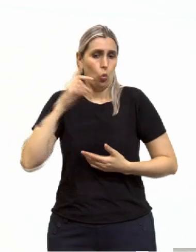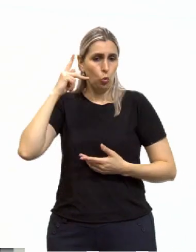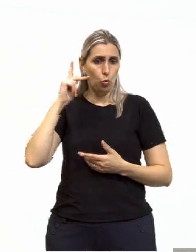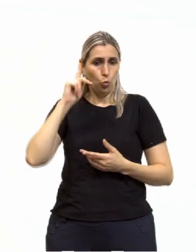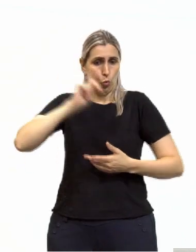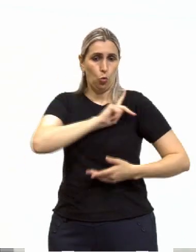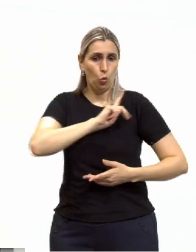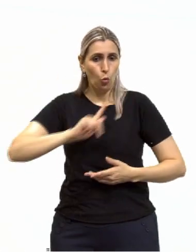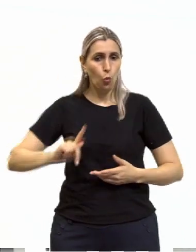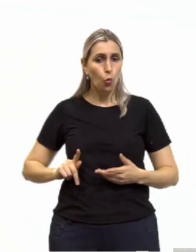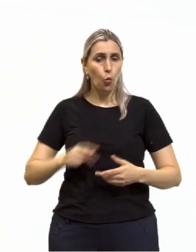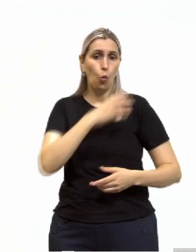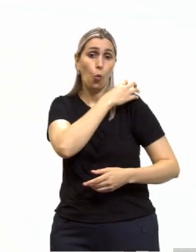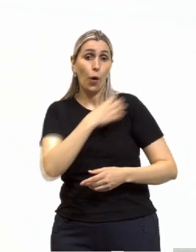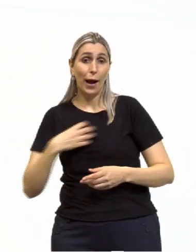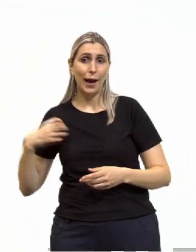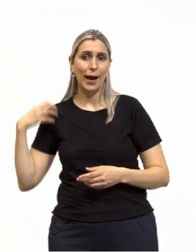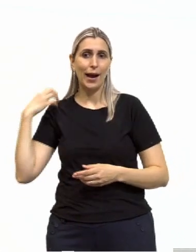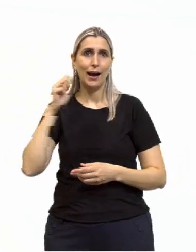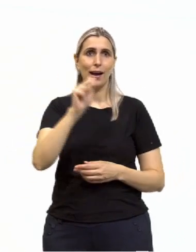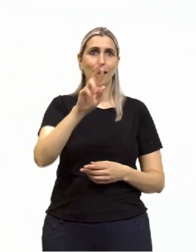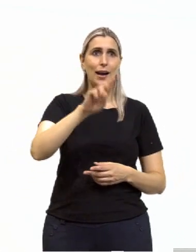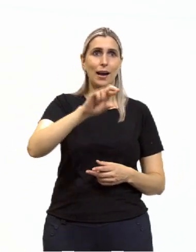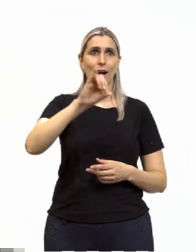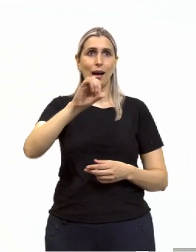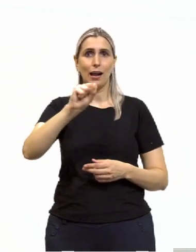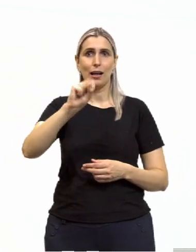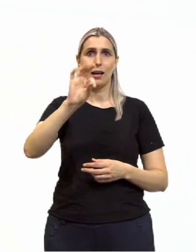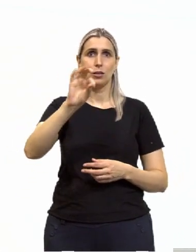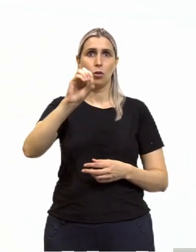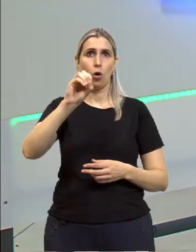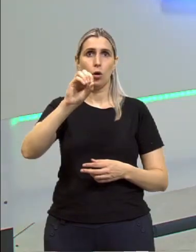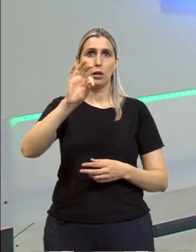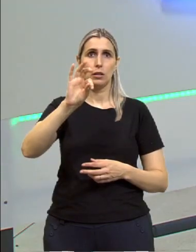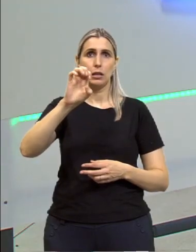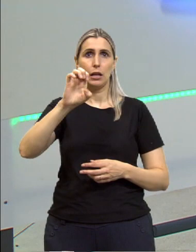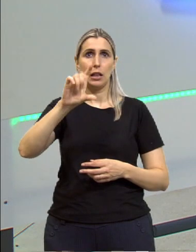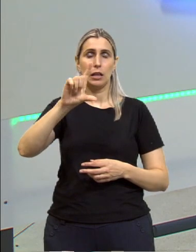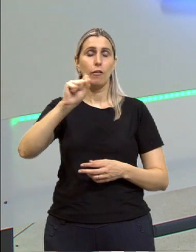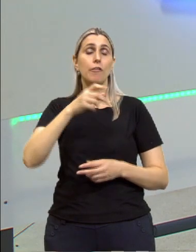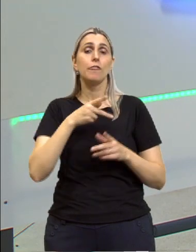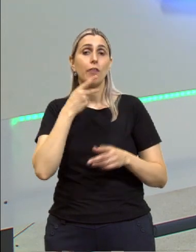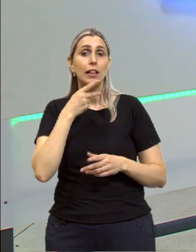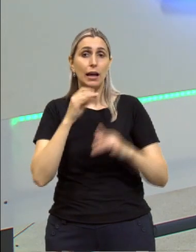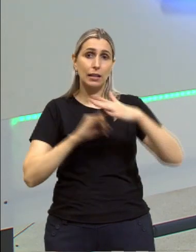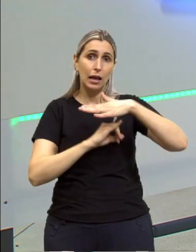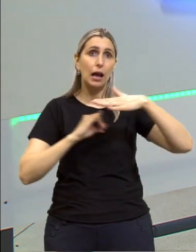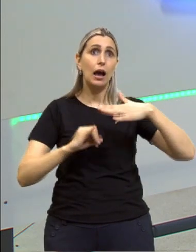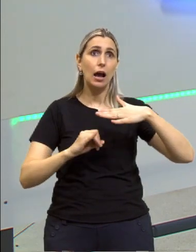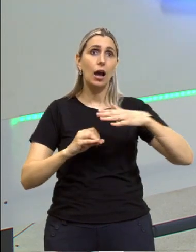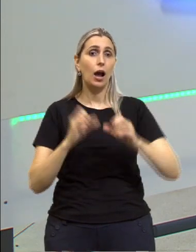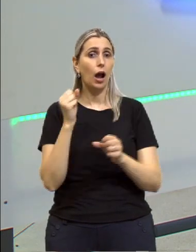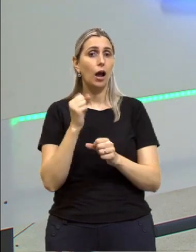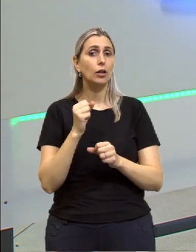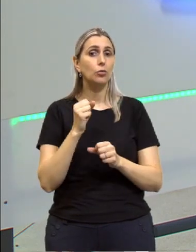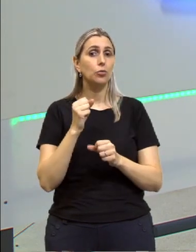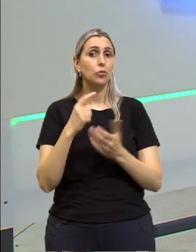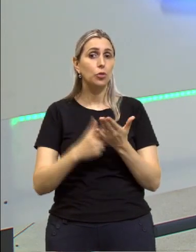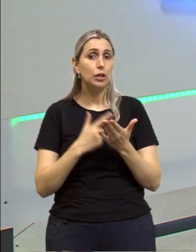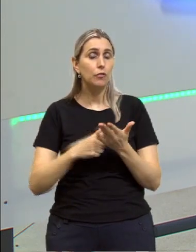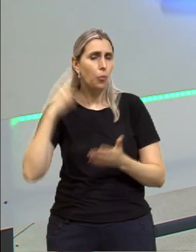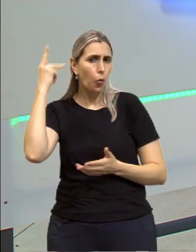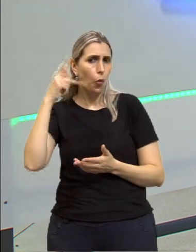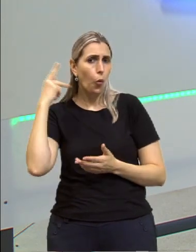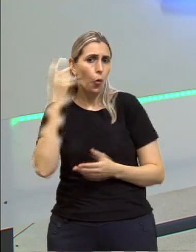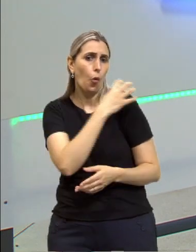Aristóteles vai puxar a brasa ali para as instituições. Então, na obra política, Aristóteles fala sobre